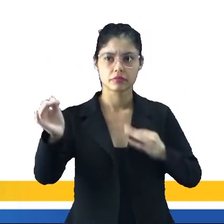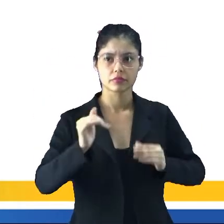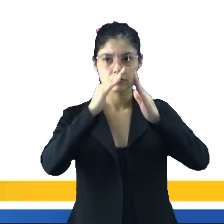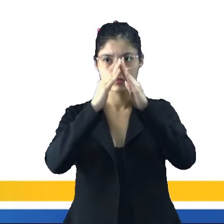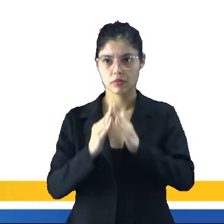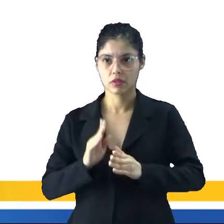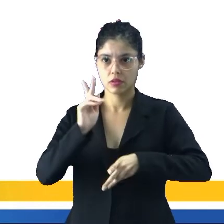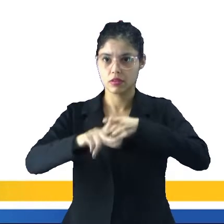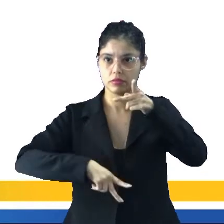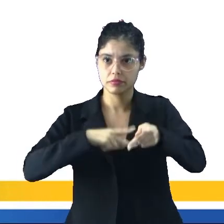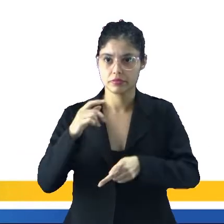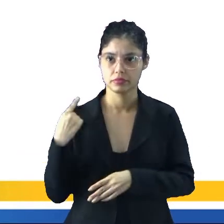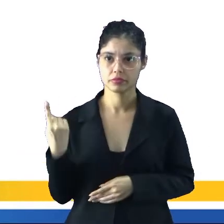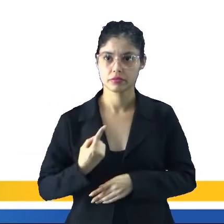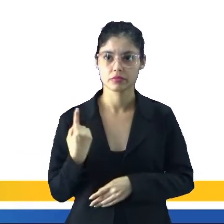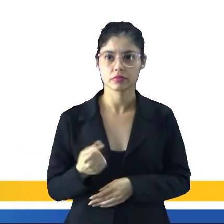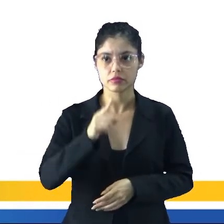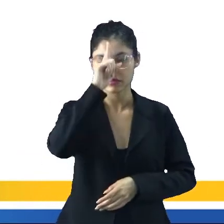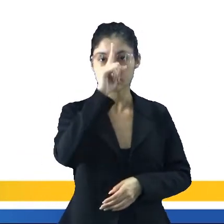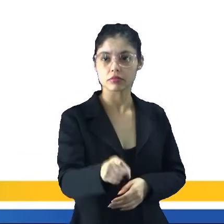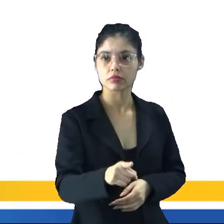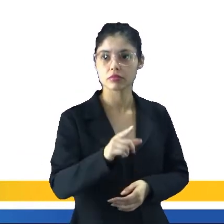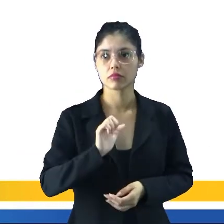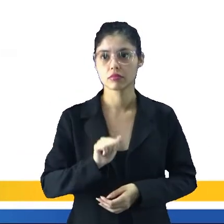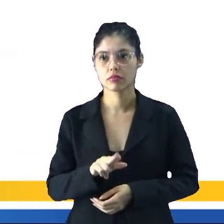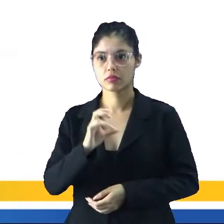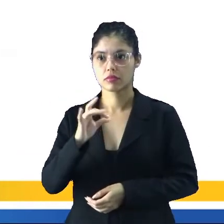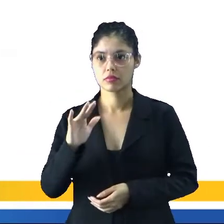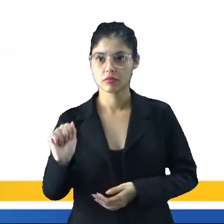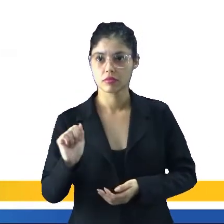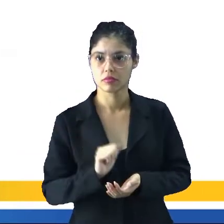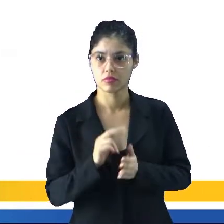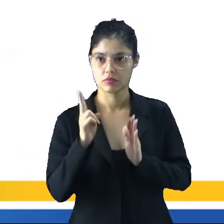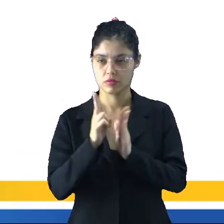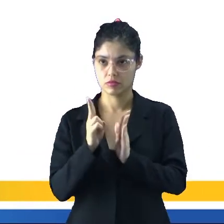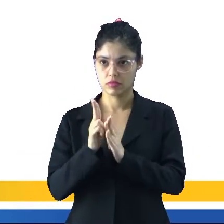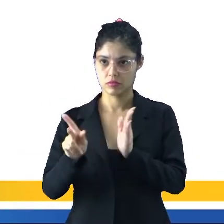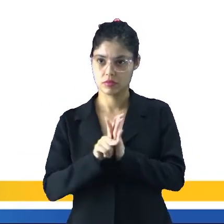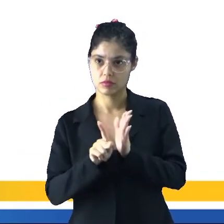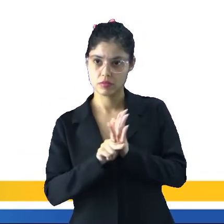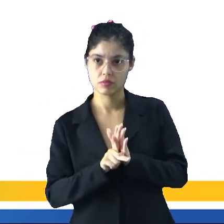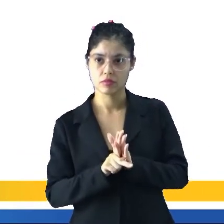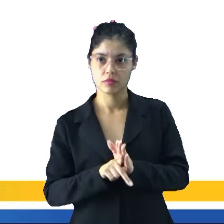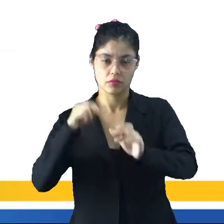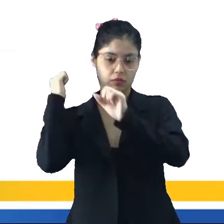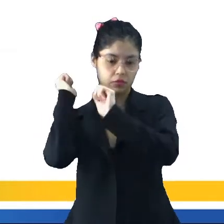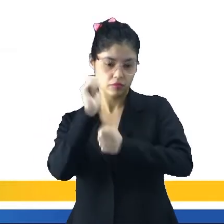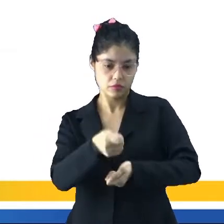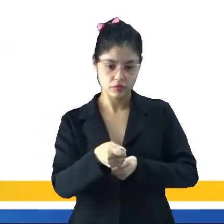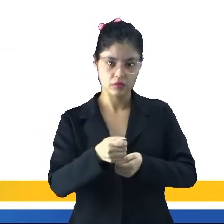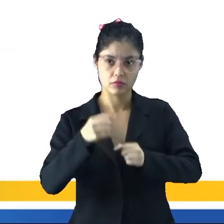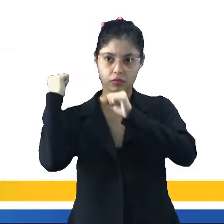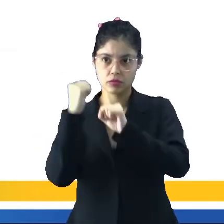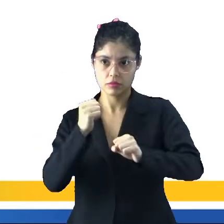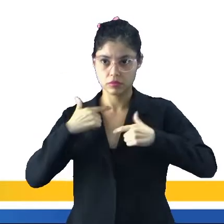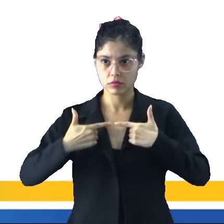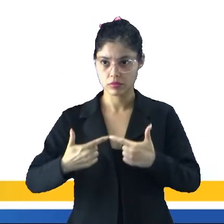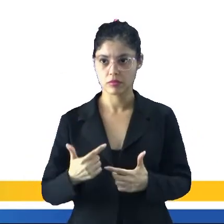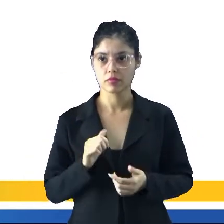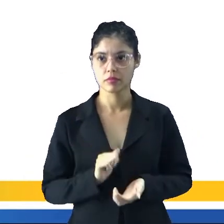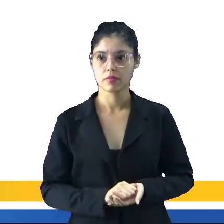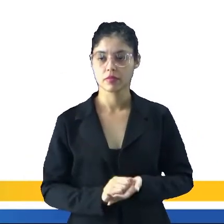habitavam povoações isoladas sobre a liderança de um ancião. Os índios dedicam-se à pesca, à caça e à guerra.